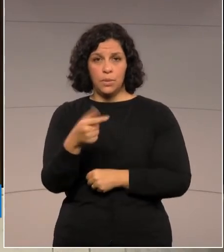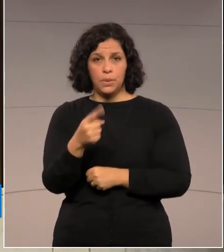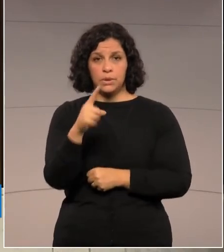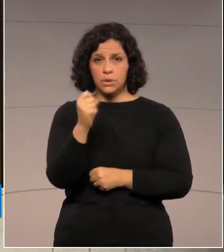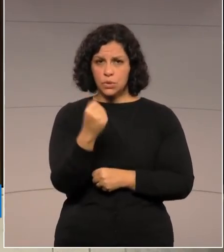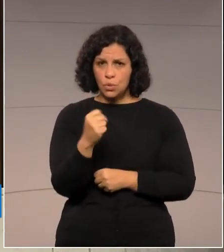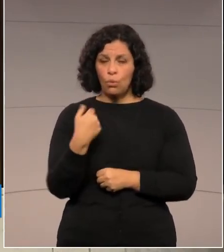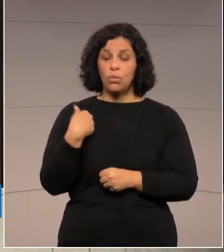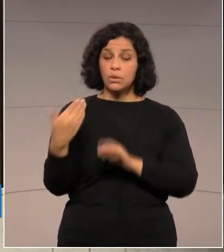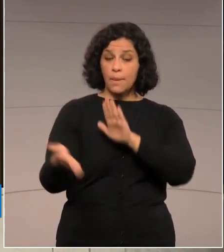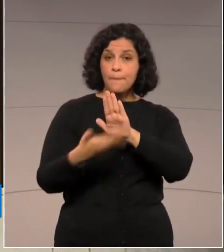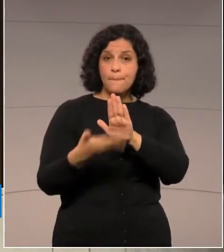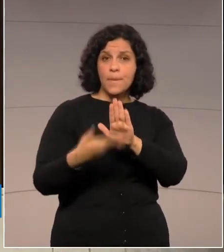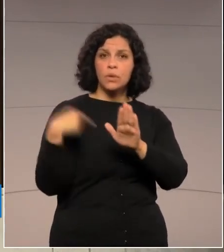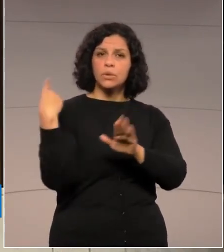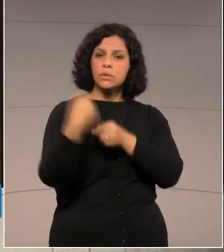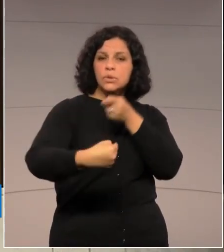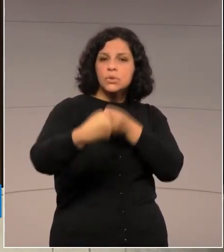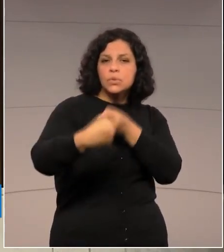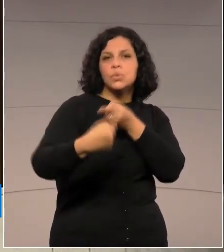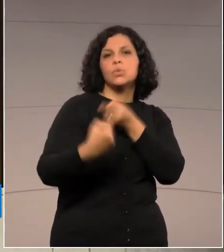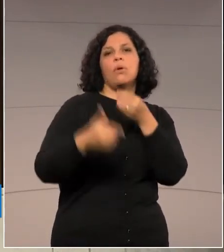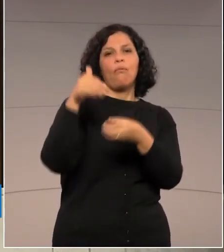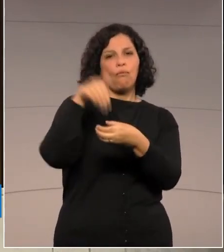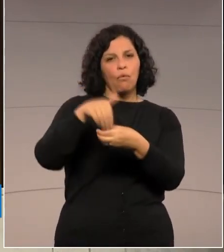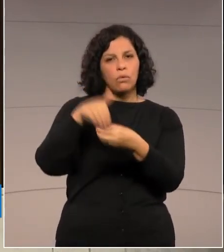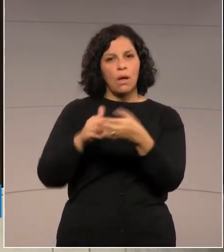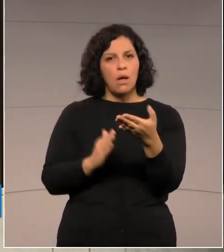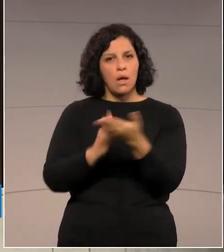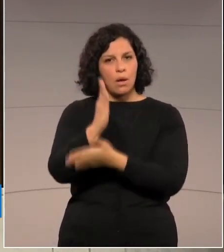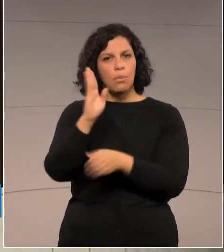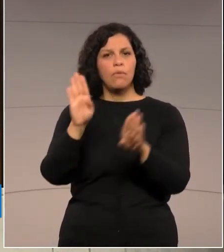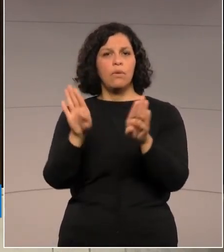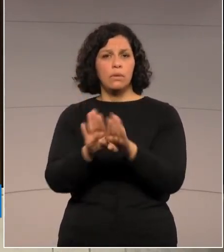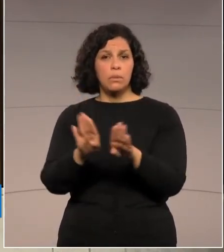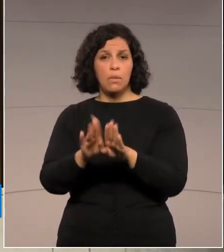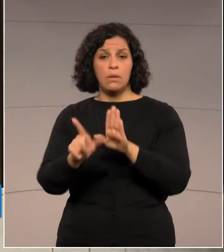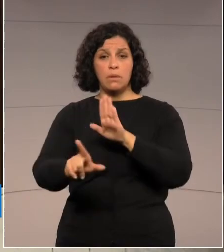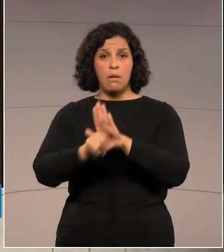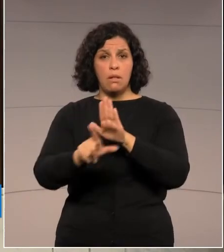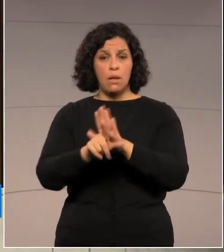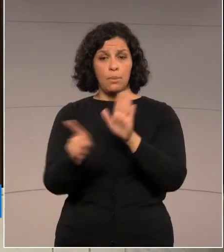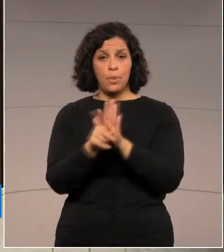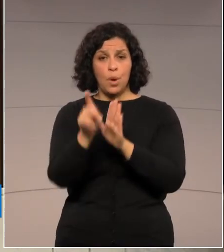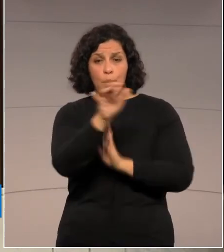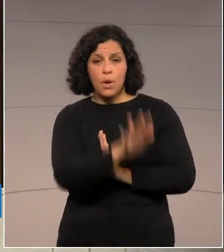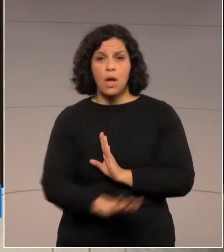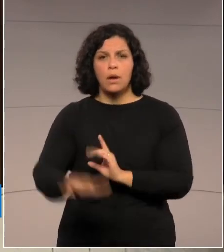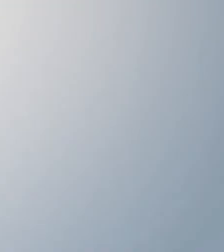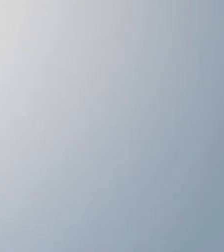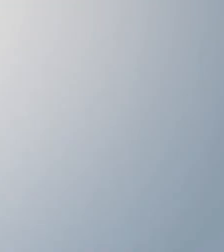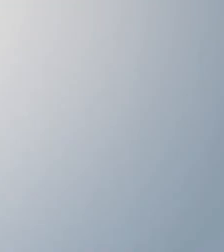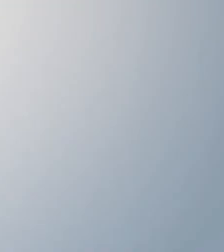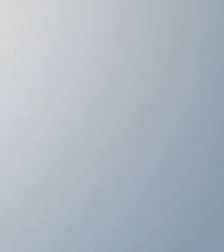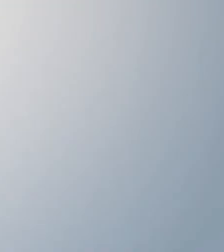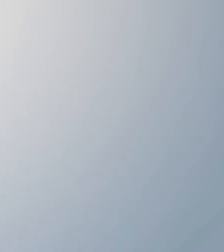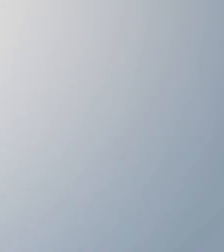que ele possa vir para a pauta, a gente possa votar, aprovando então por todo o território do Estado do Paraná.